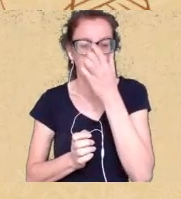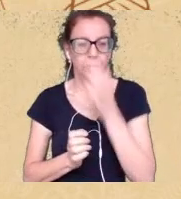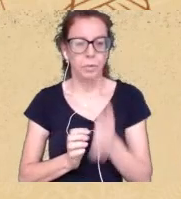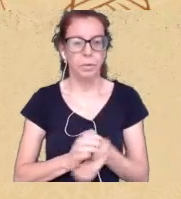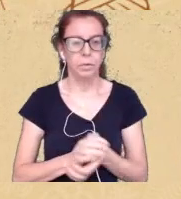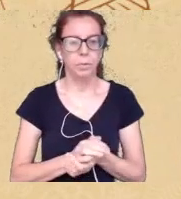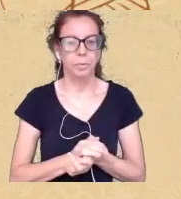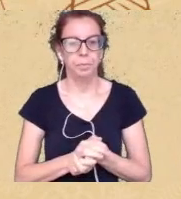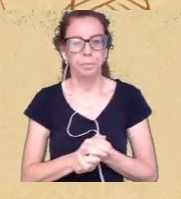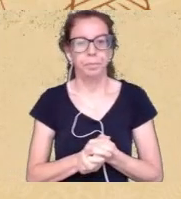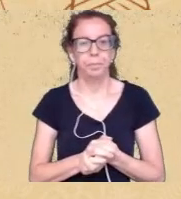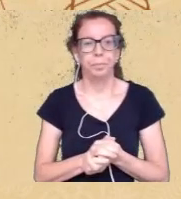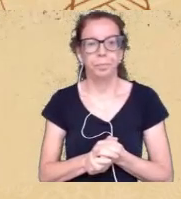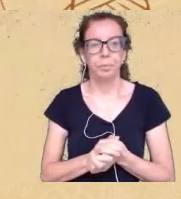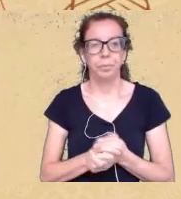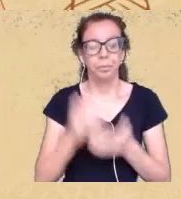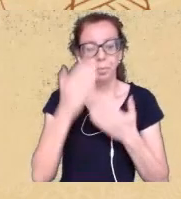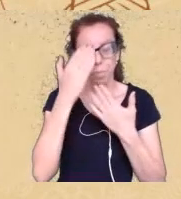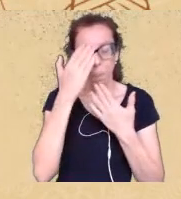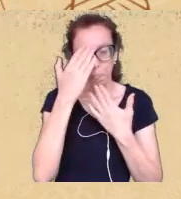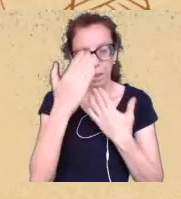Agradeço pelas questões